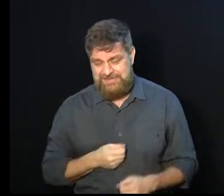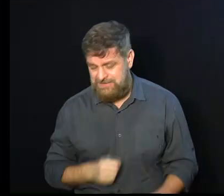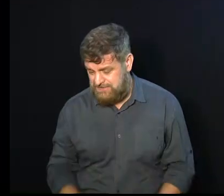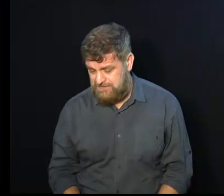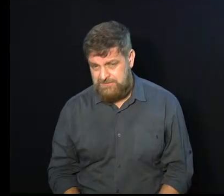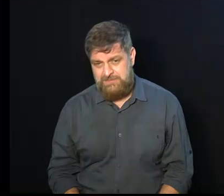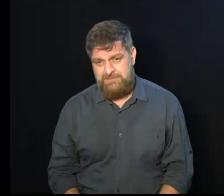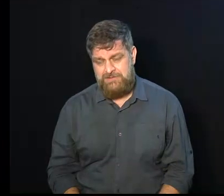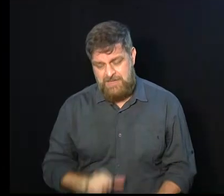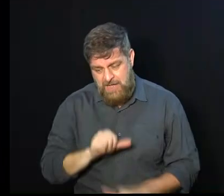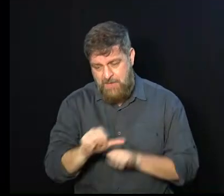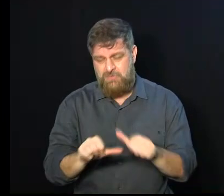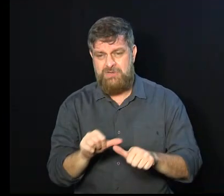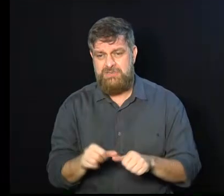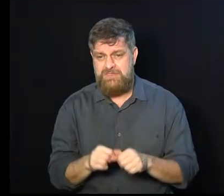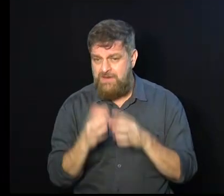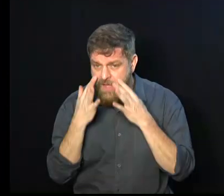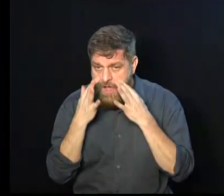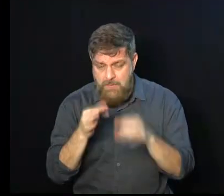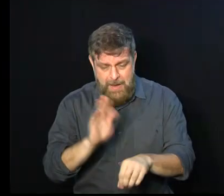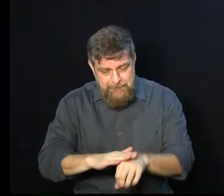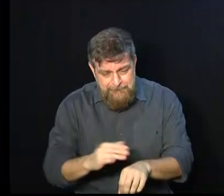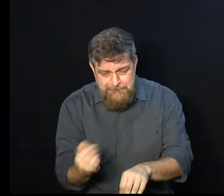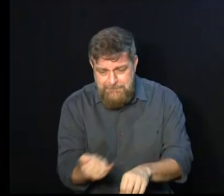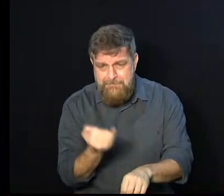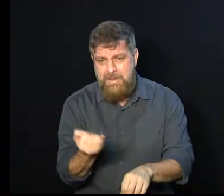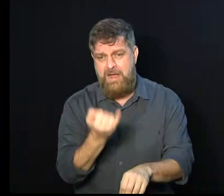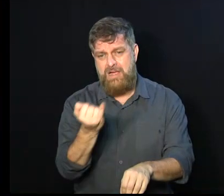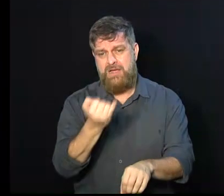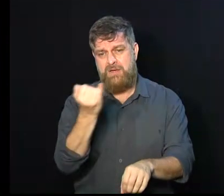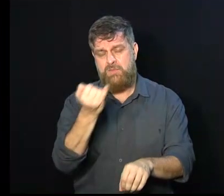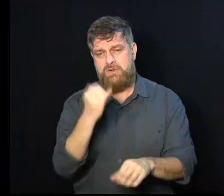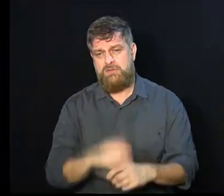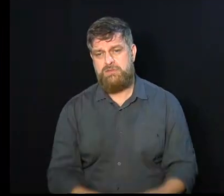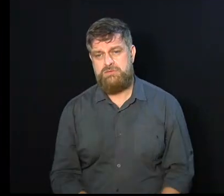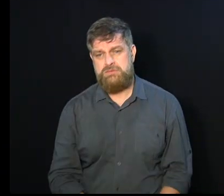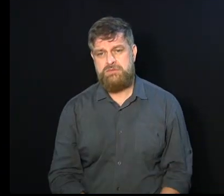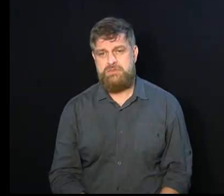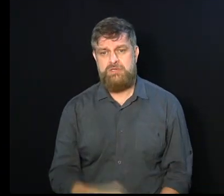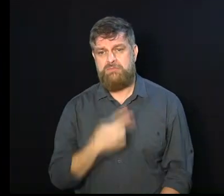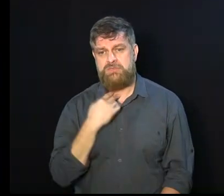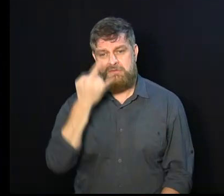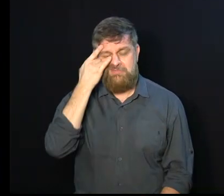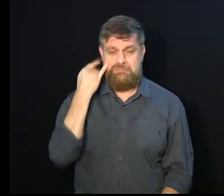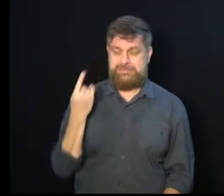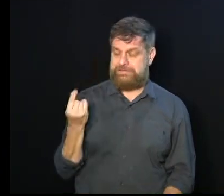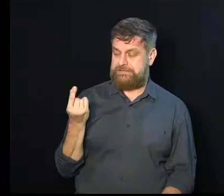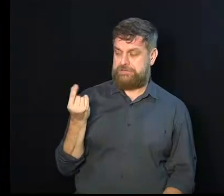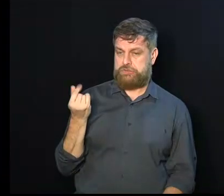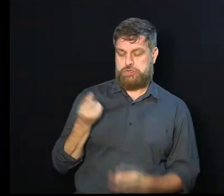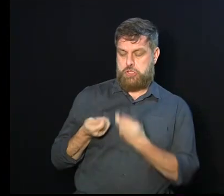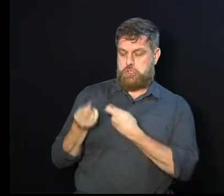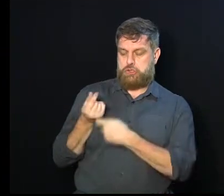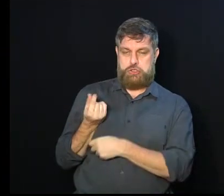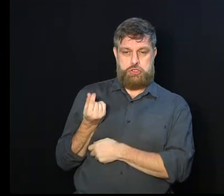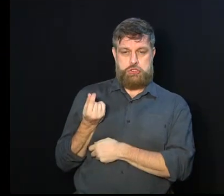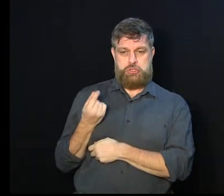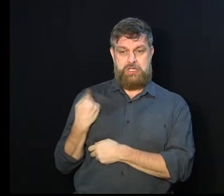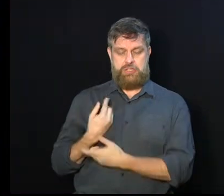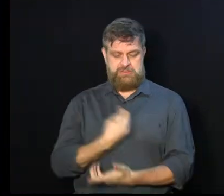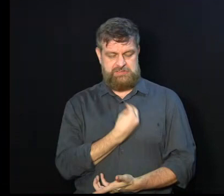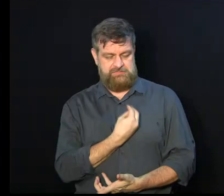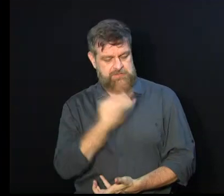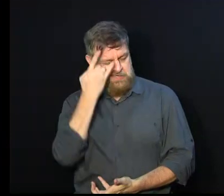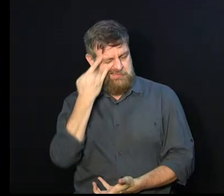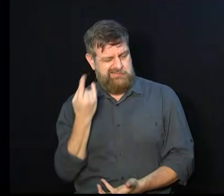A gente tem que passar a dar mais importância para aspectos que não são apenas econômicos, que têm a ver com a nossa vida,